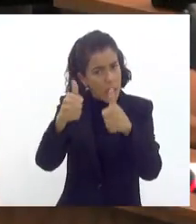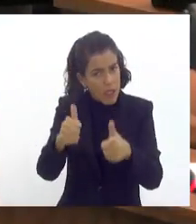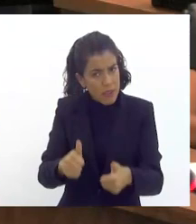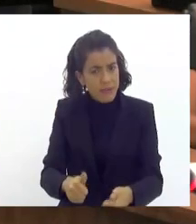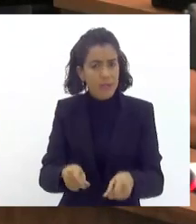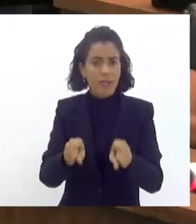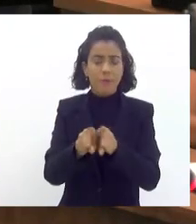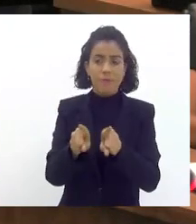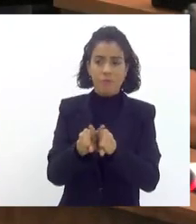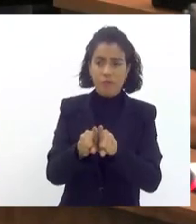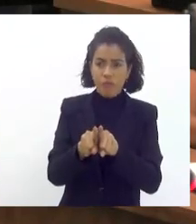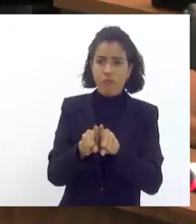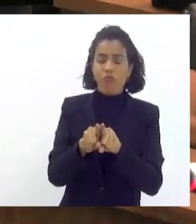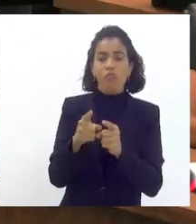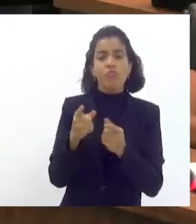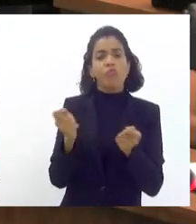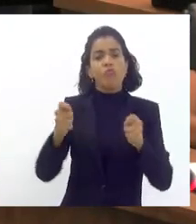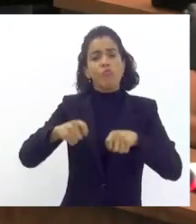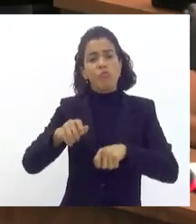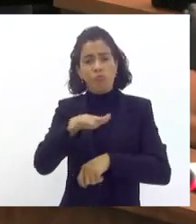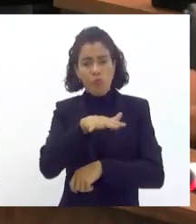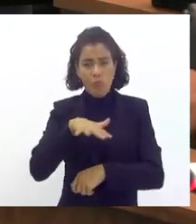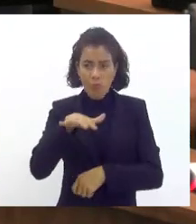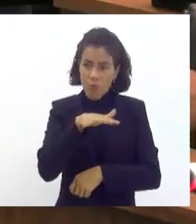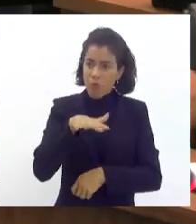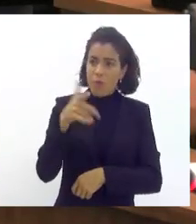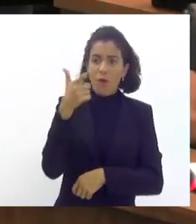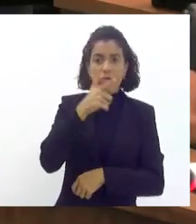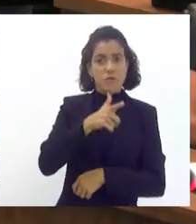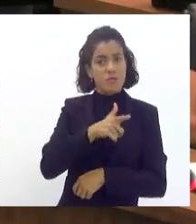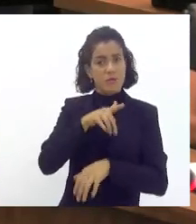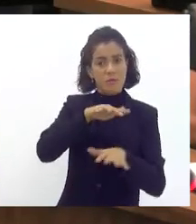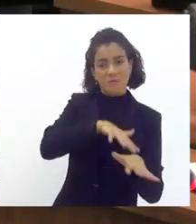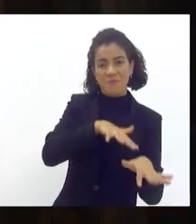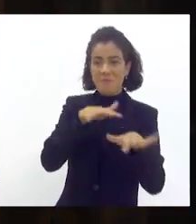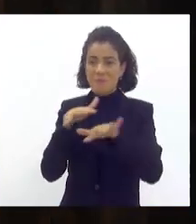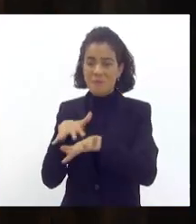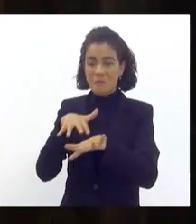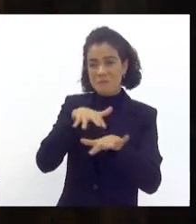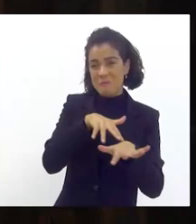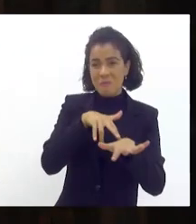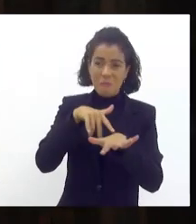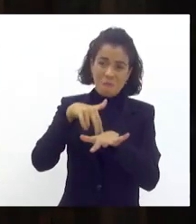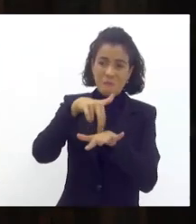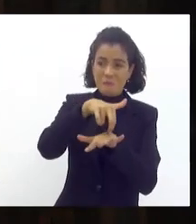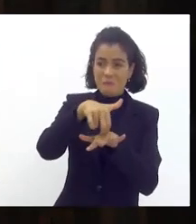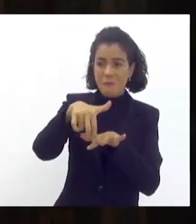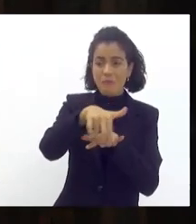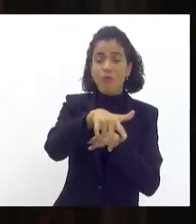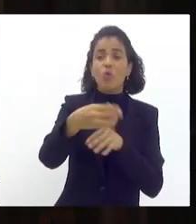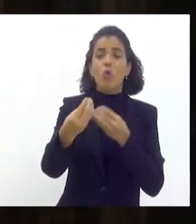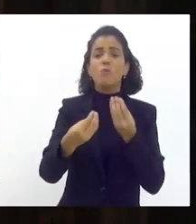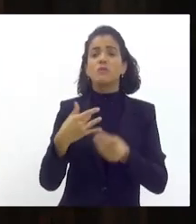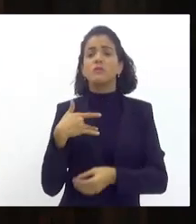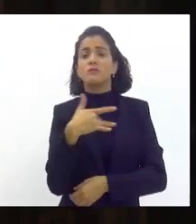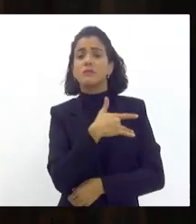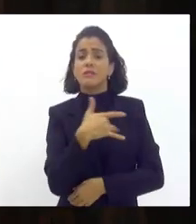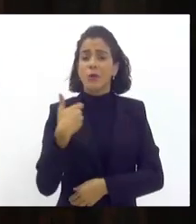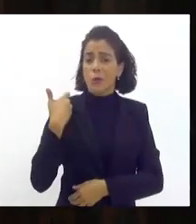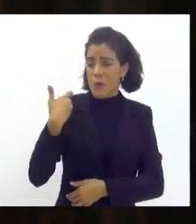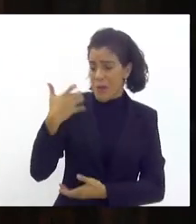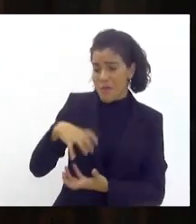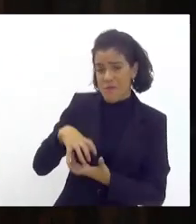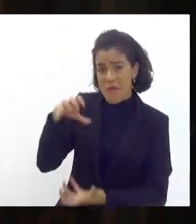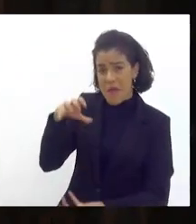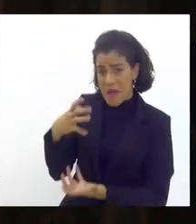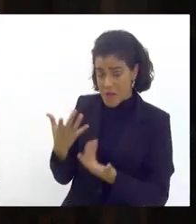exemplo, a condição geral dela para poder desfilar, precisamos analisar como é que está o estado de saúde da nossa velha guarda, isso é